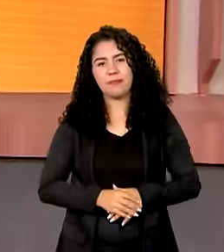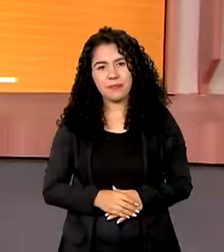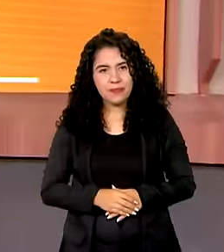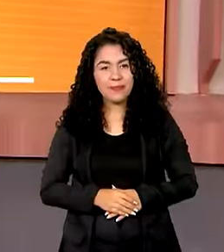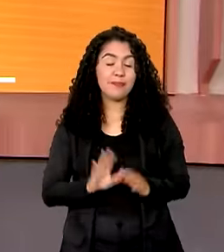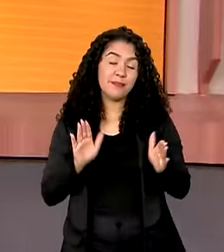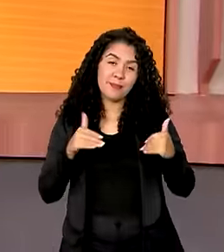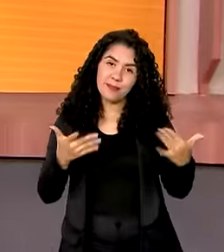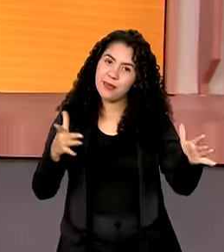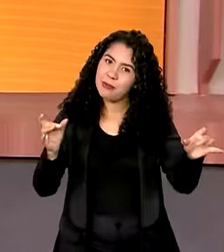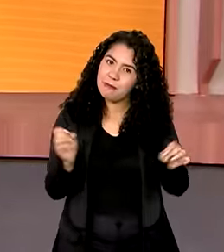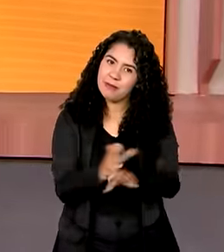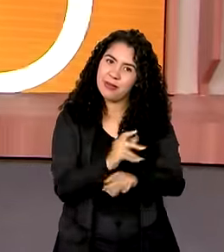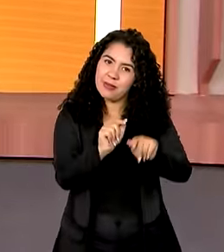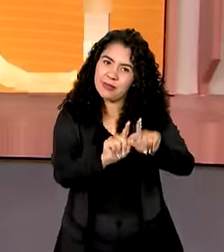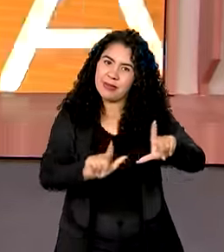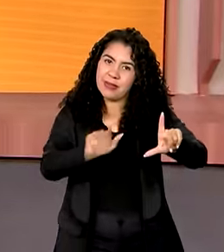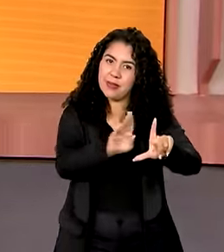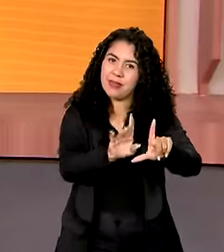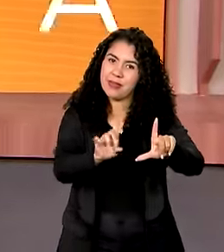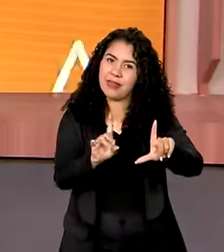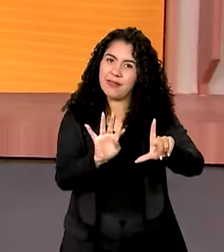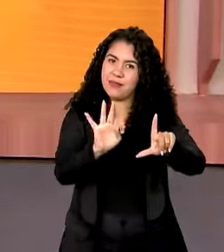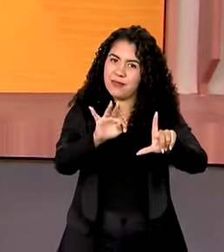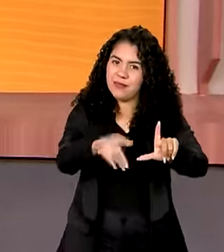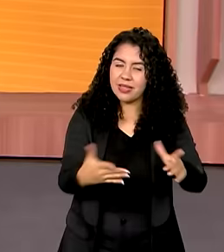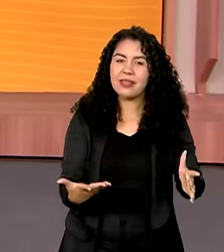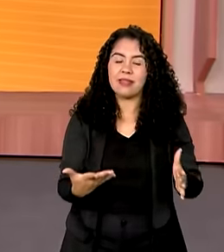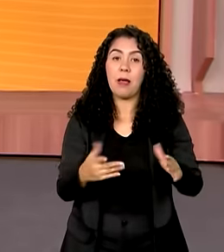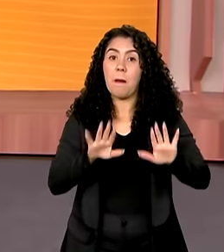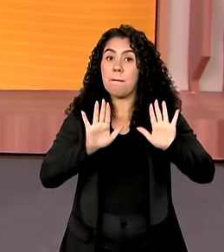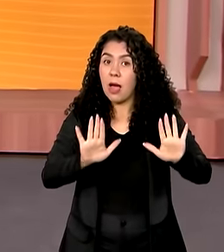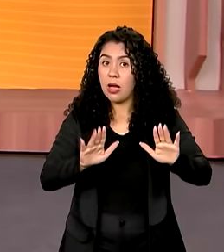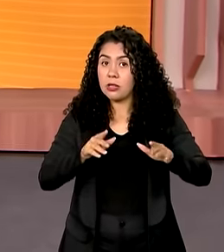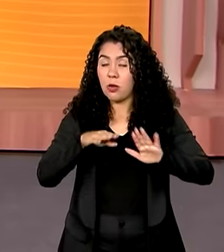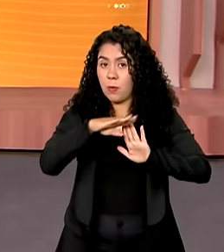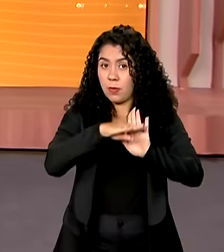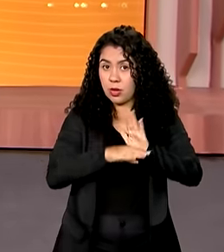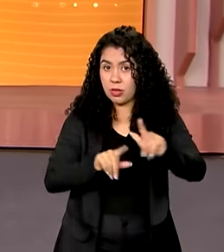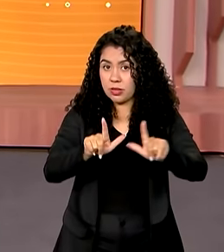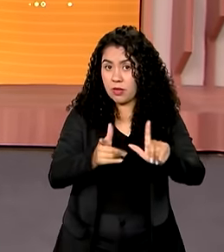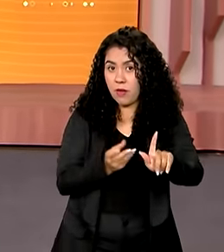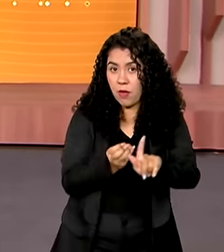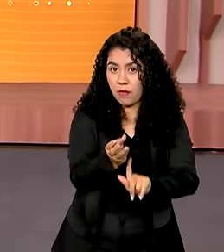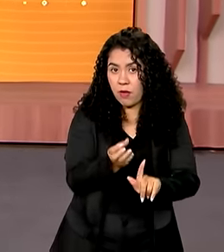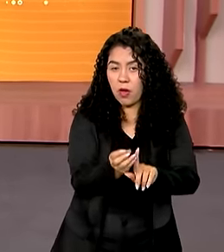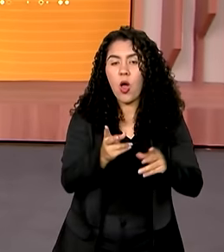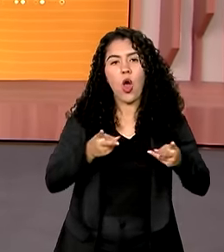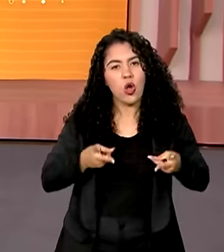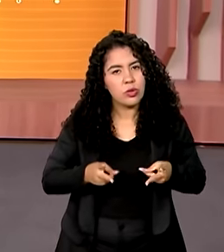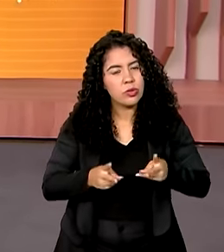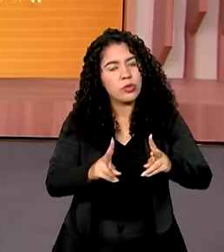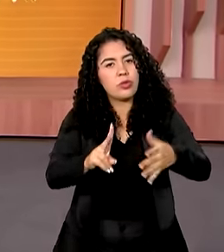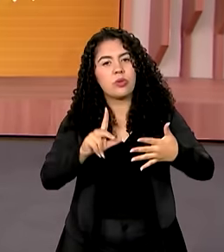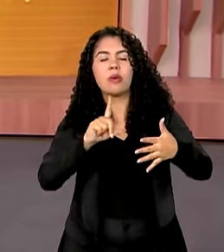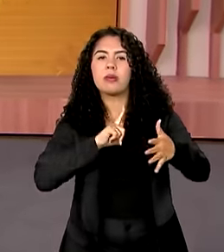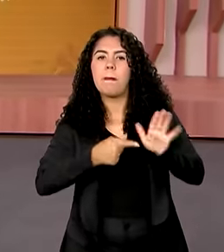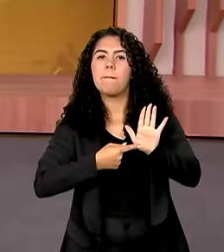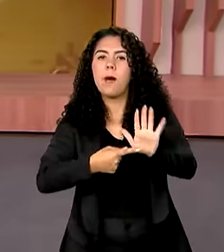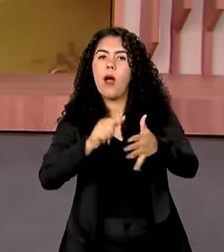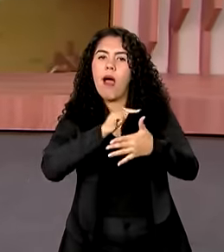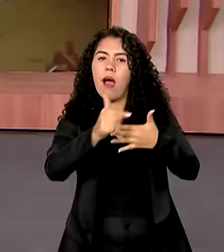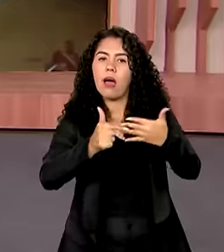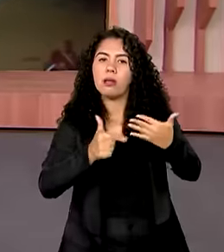É isso, e o Brasil em Dia fica por aqui. Mais um canal GOV, segue com a programação, mostrando todas as ações do governo